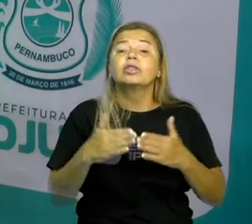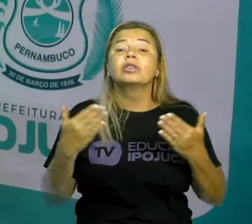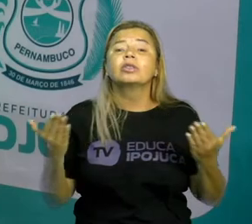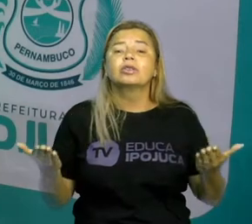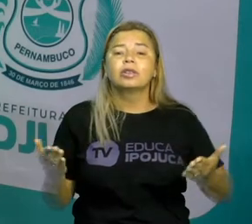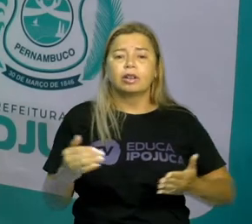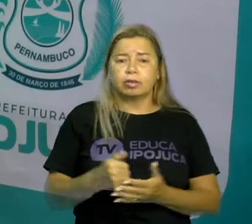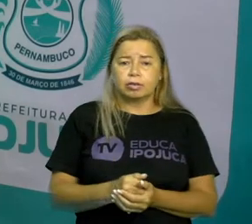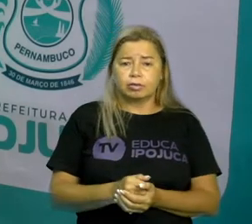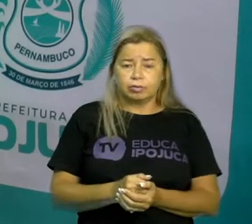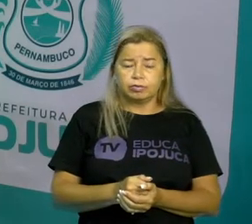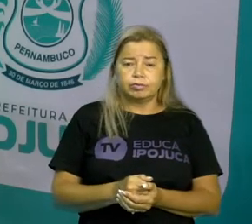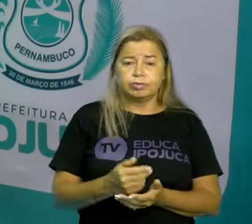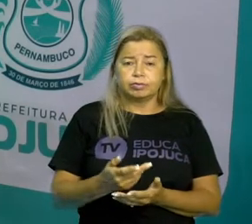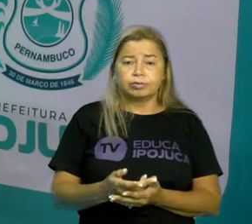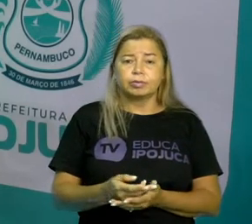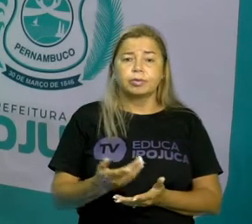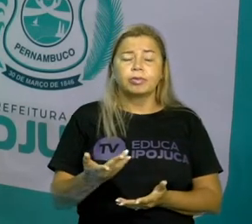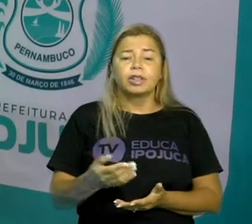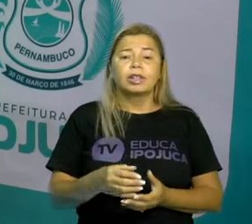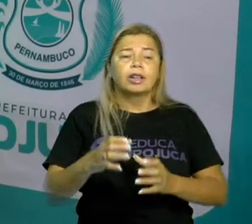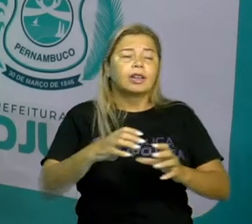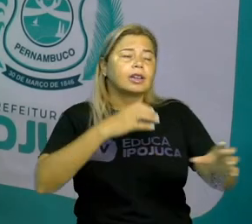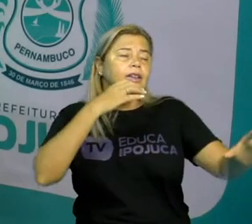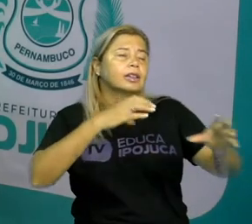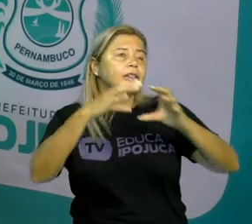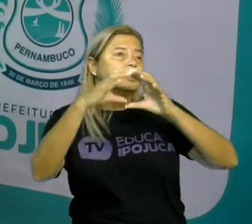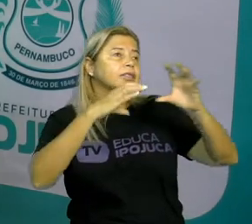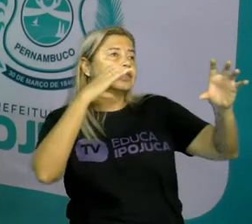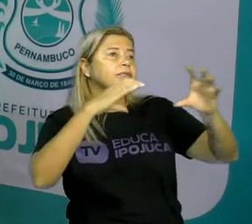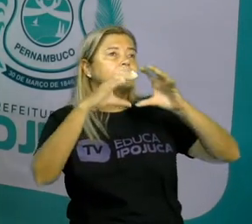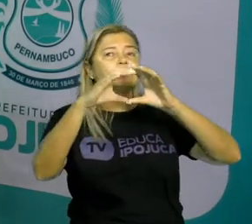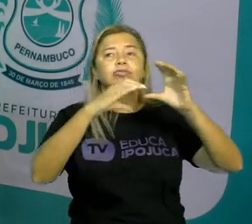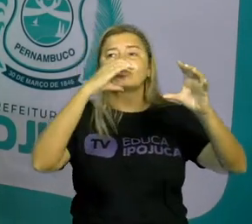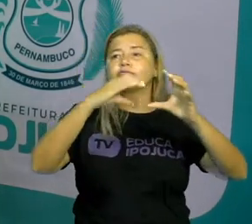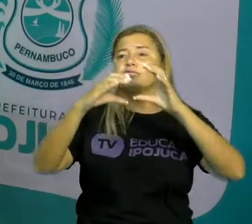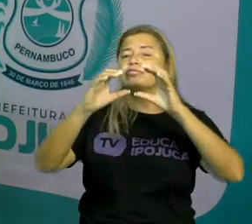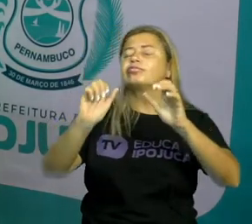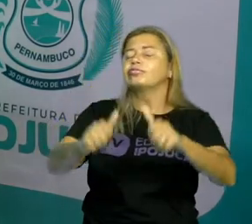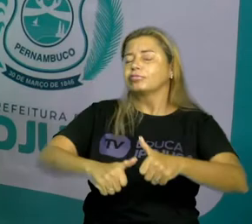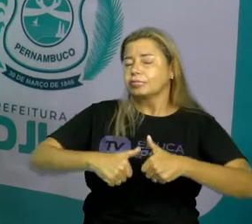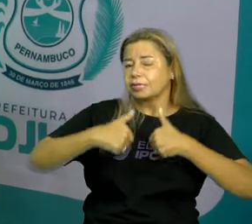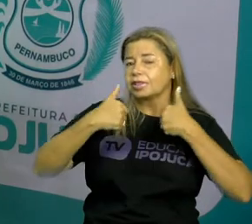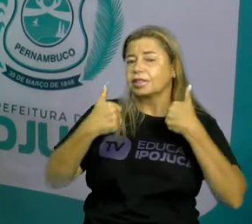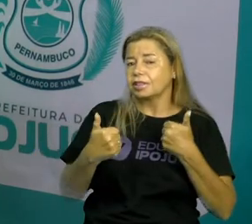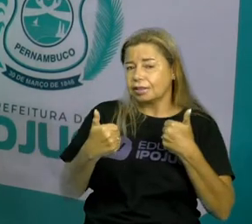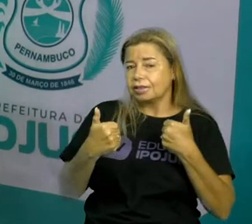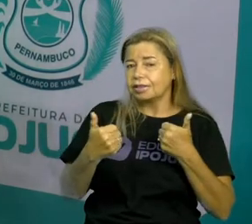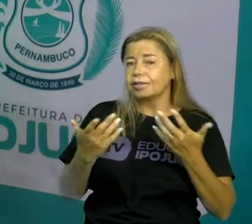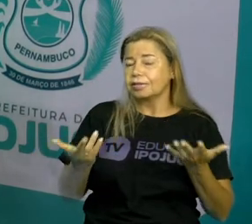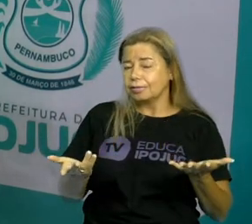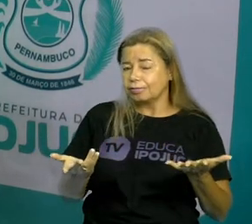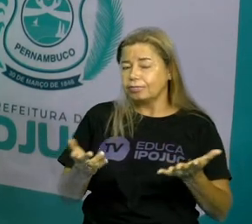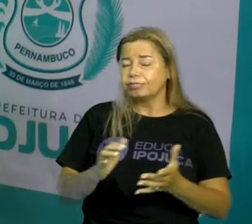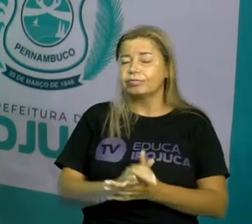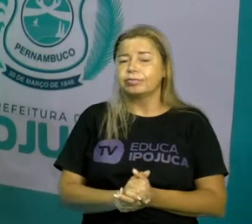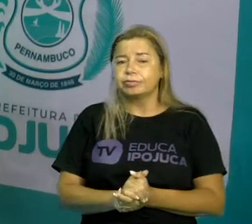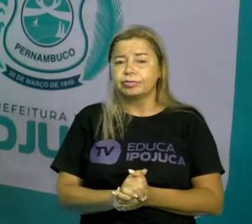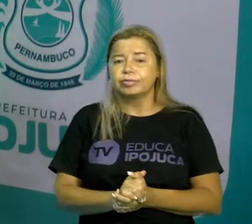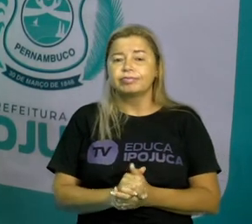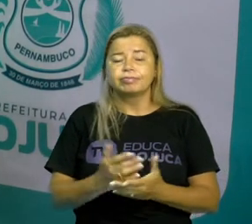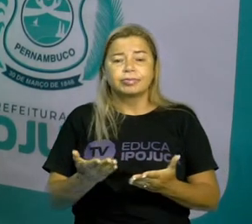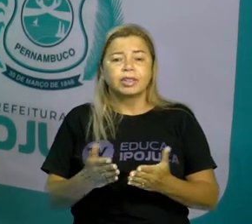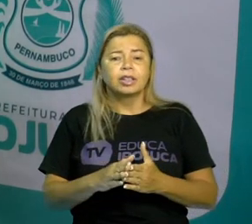Eu conto Eu canto muito bem Eu canto agora Amanhã posso não cantar Ontem pode ser que eu não